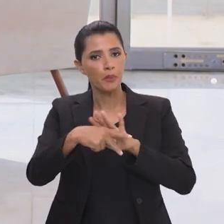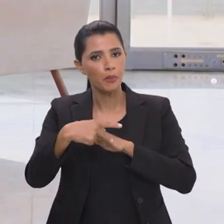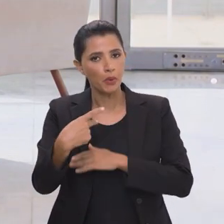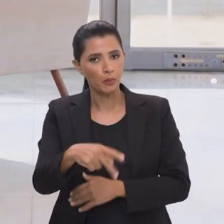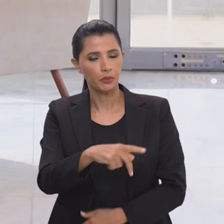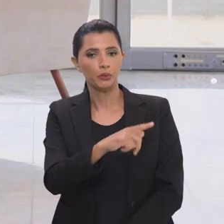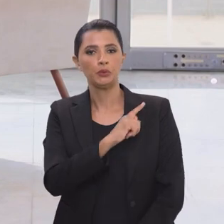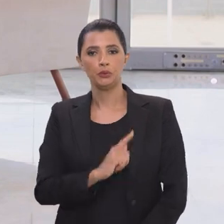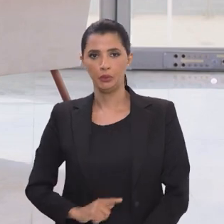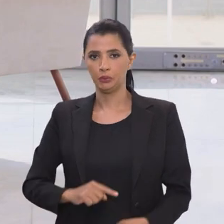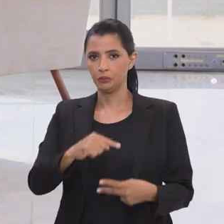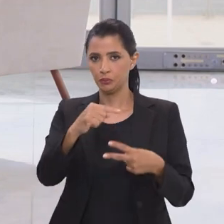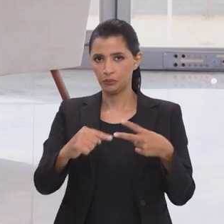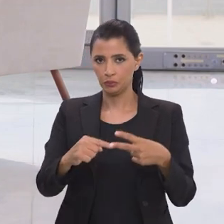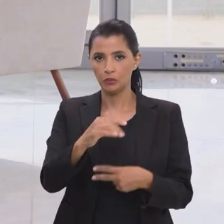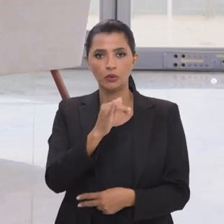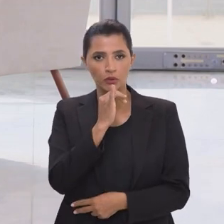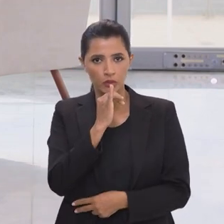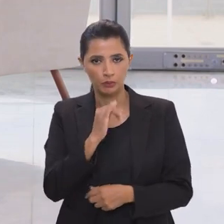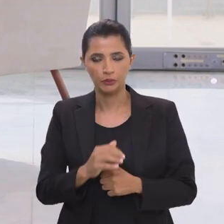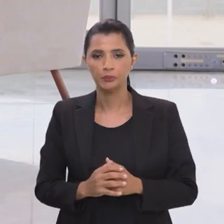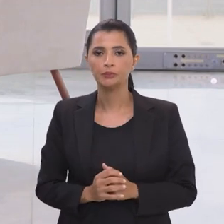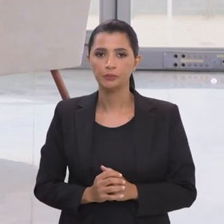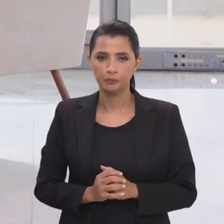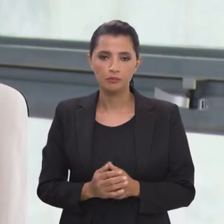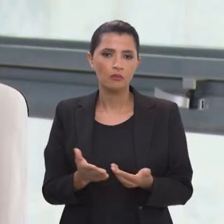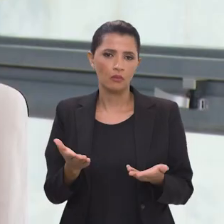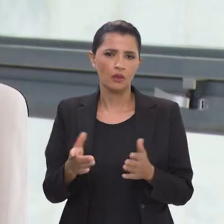iniciativas do governo. Vou dar dois exemplos.